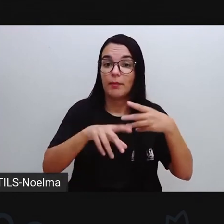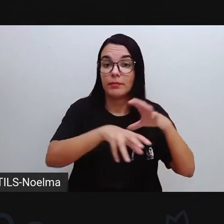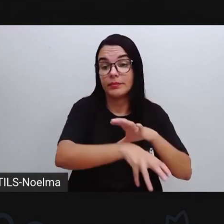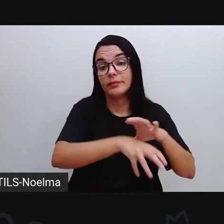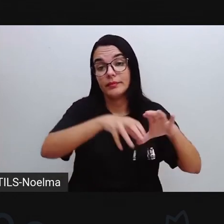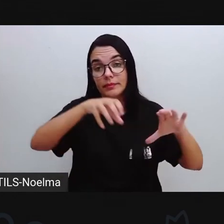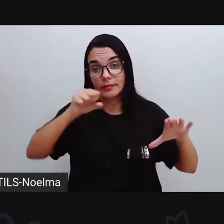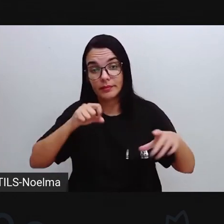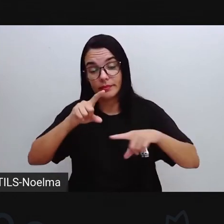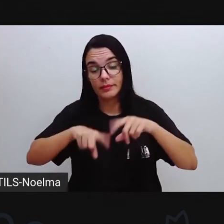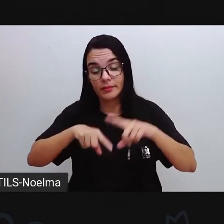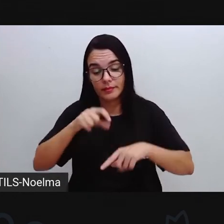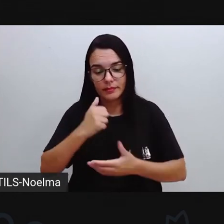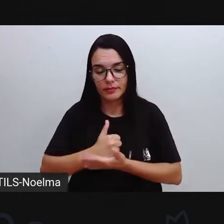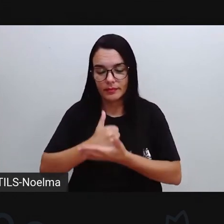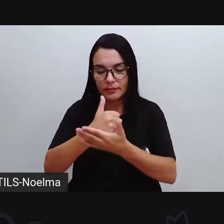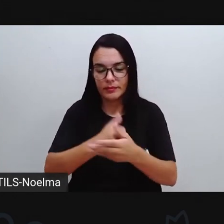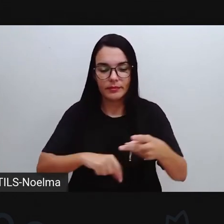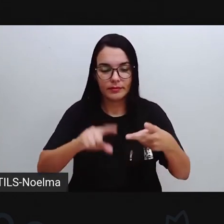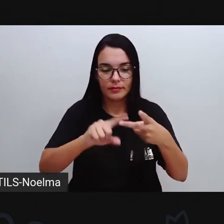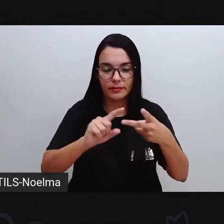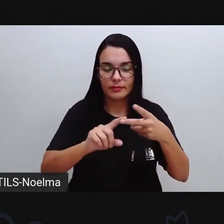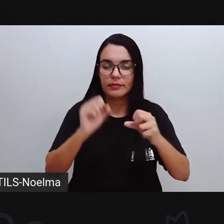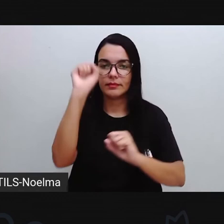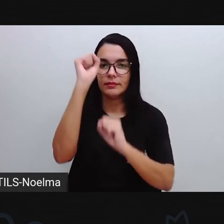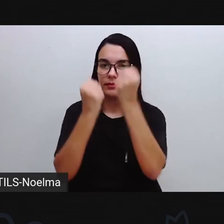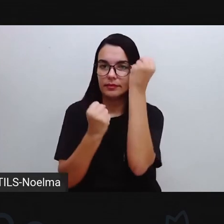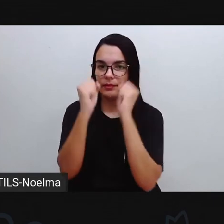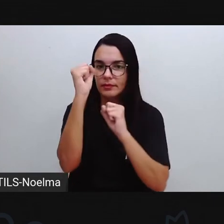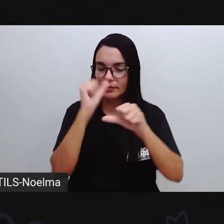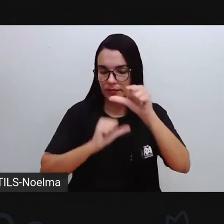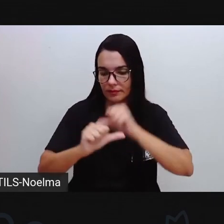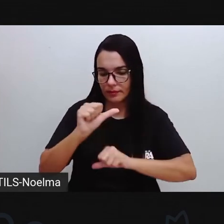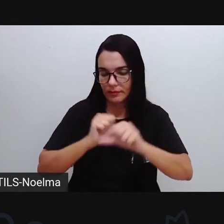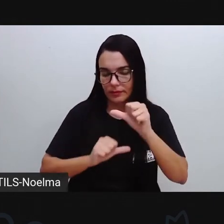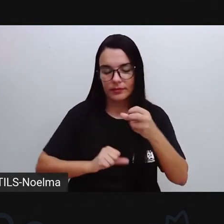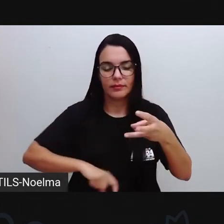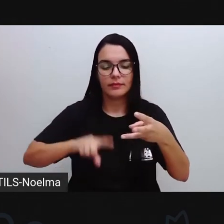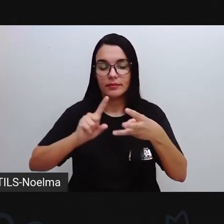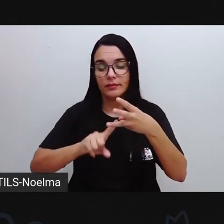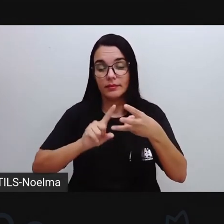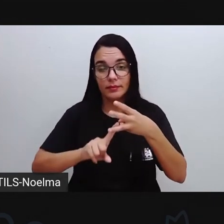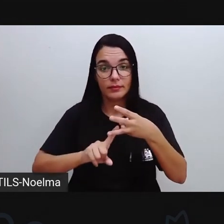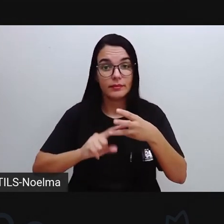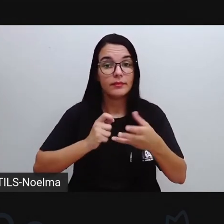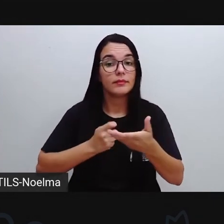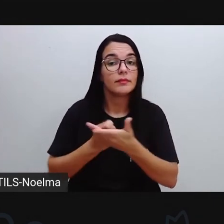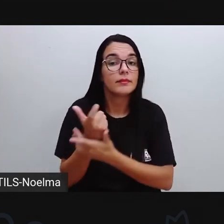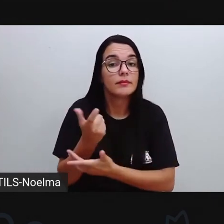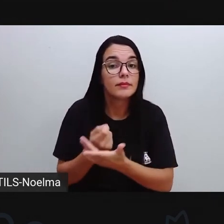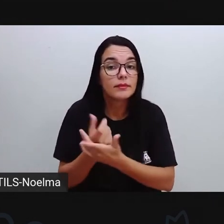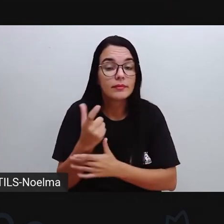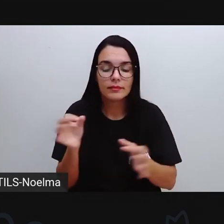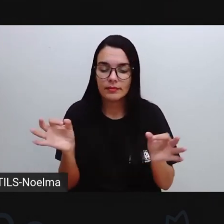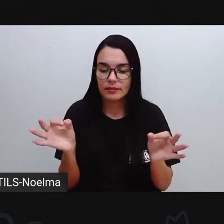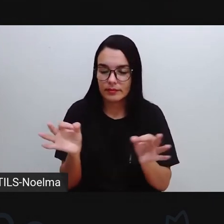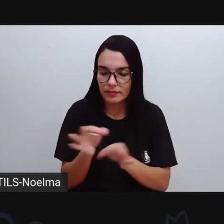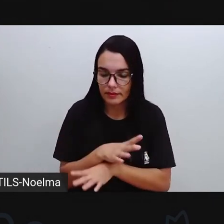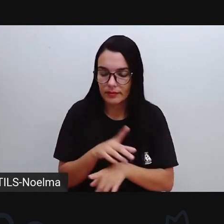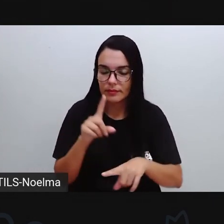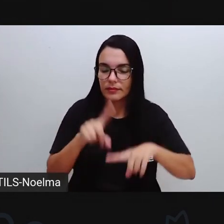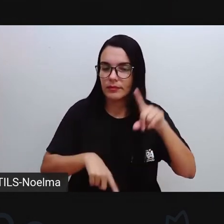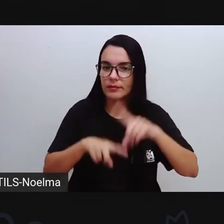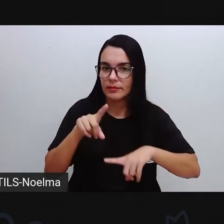-prima. Setor secundário, transformação de matéria-prima. Setor terciário, a